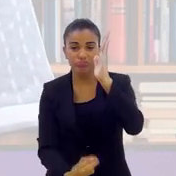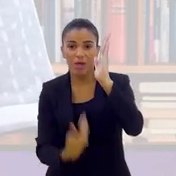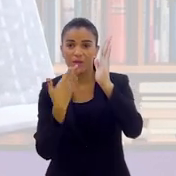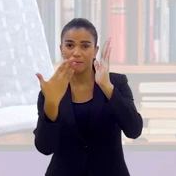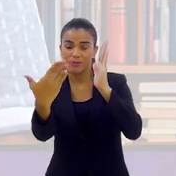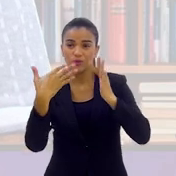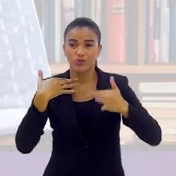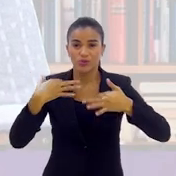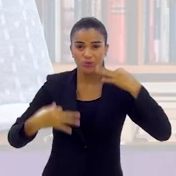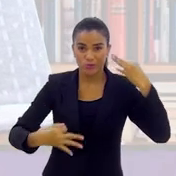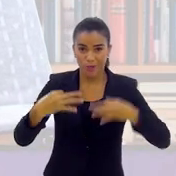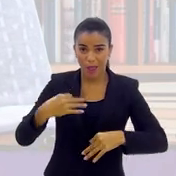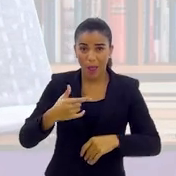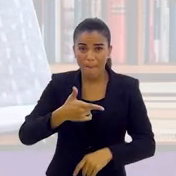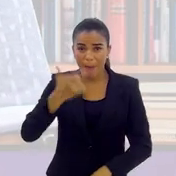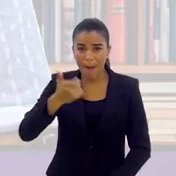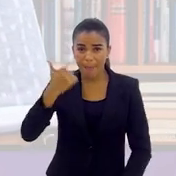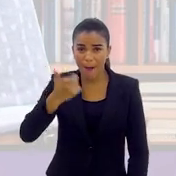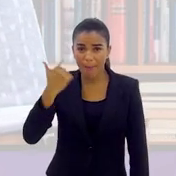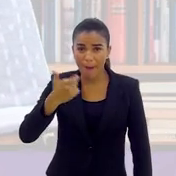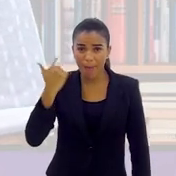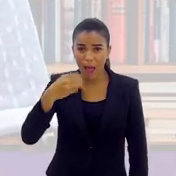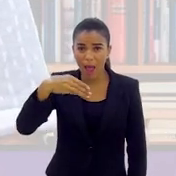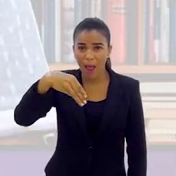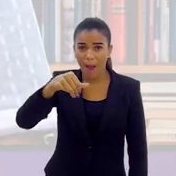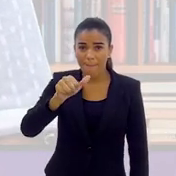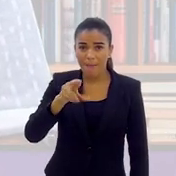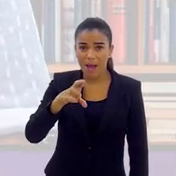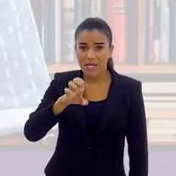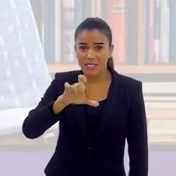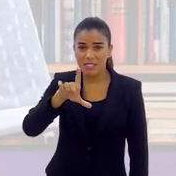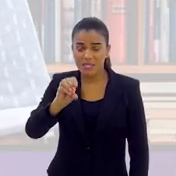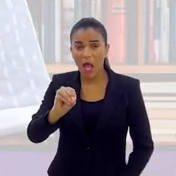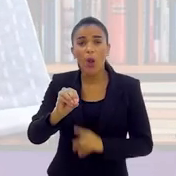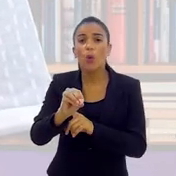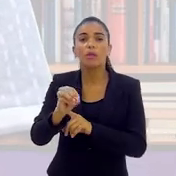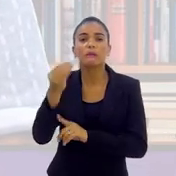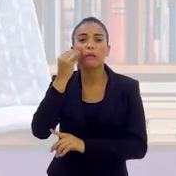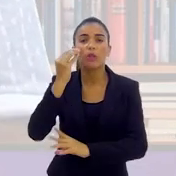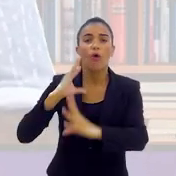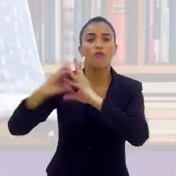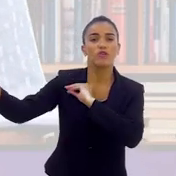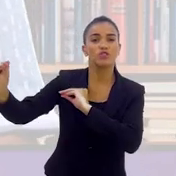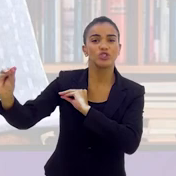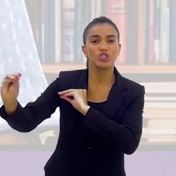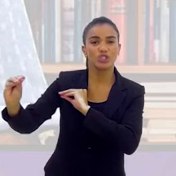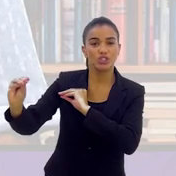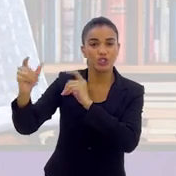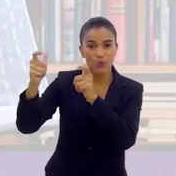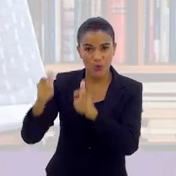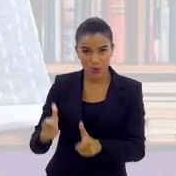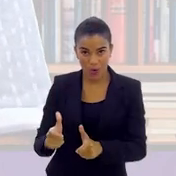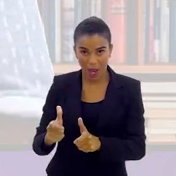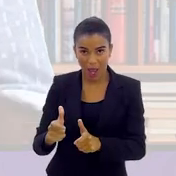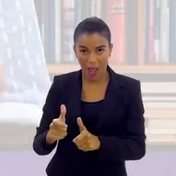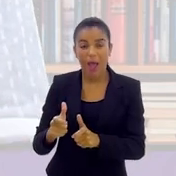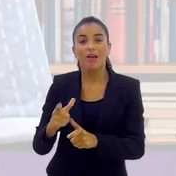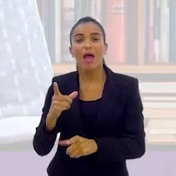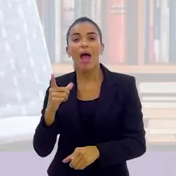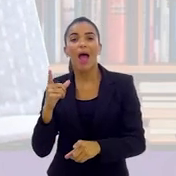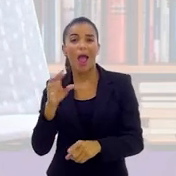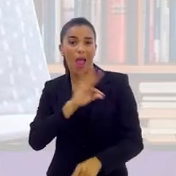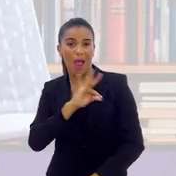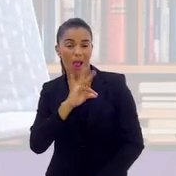que, logo após os disparos, o Marcelo, esse policial penal, tentou fugir do local, foi